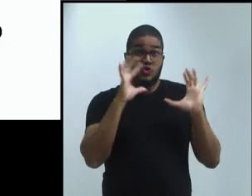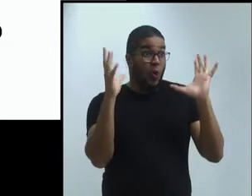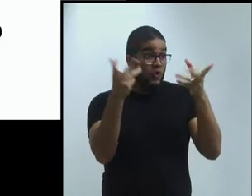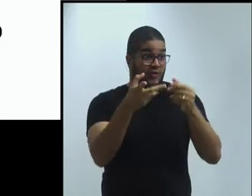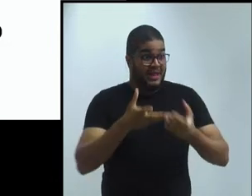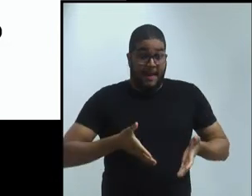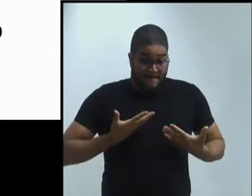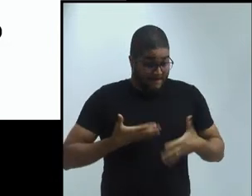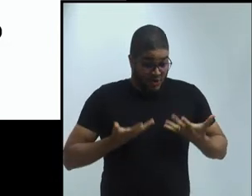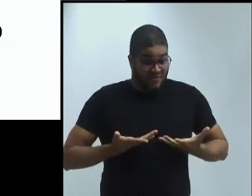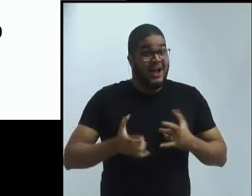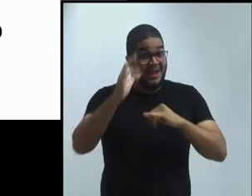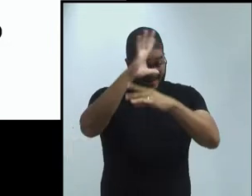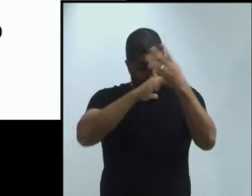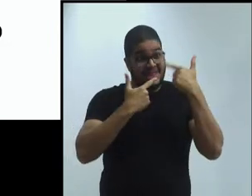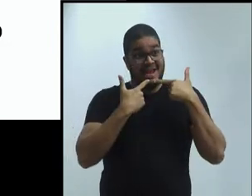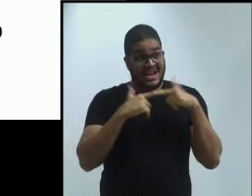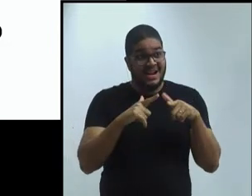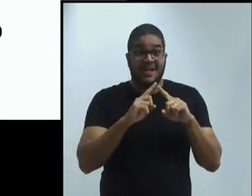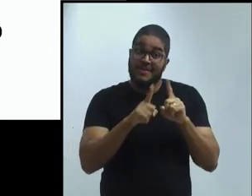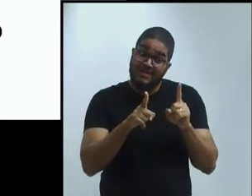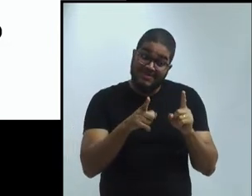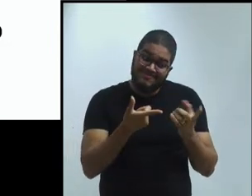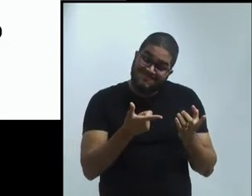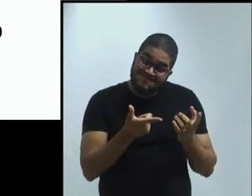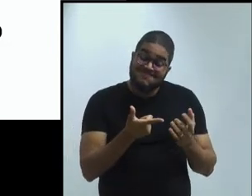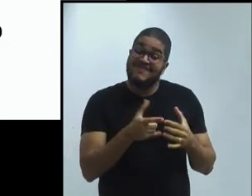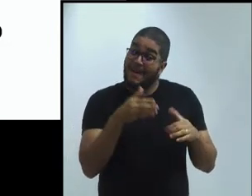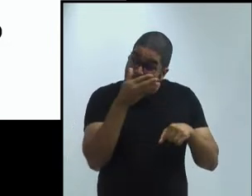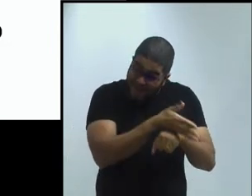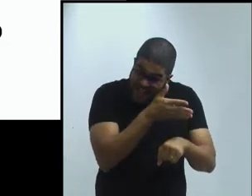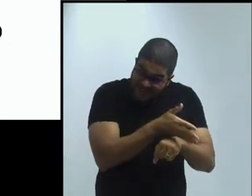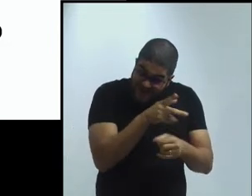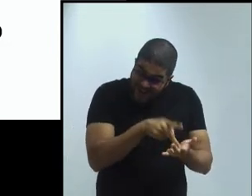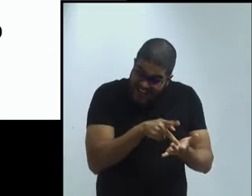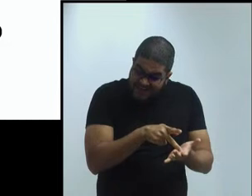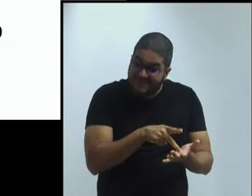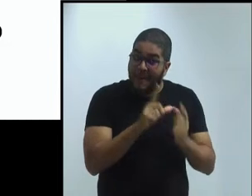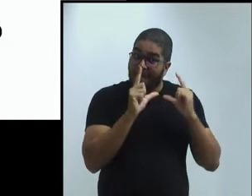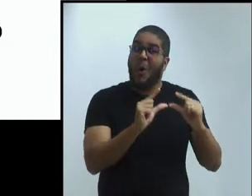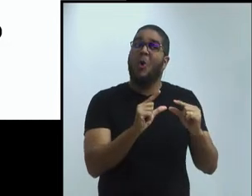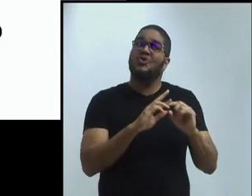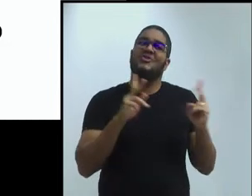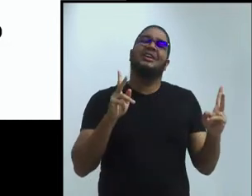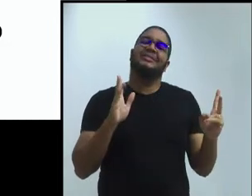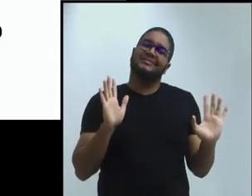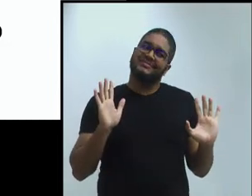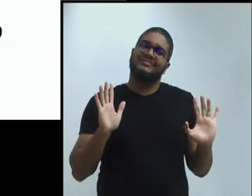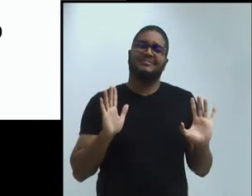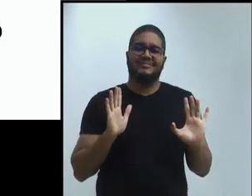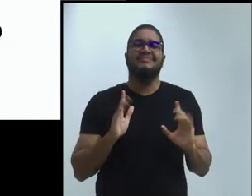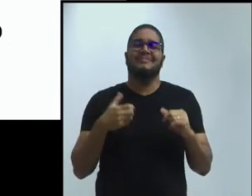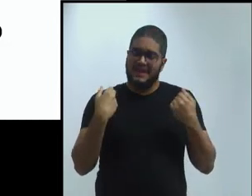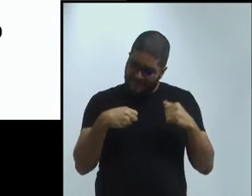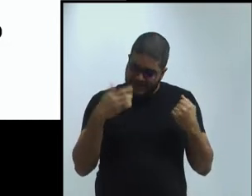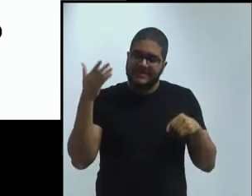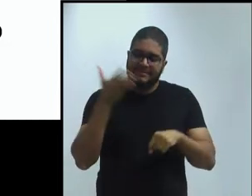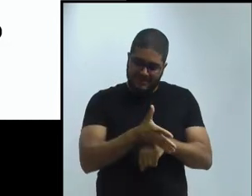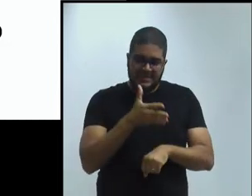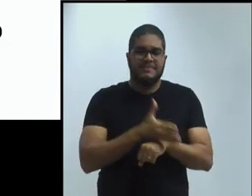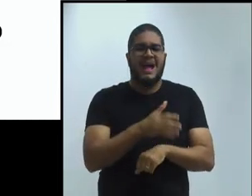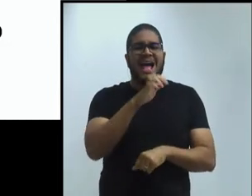aprender línguas, mas se engajar é outra coisa. Então, é preciso esse engajamento.